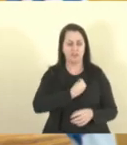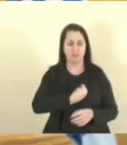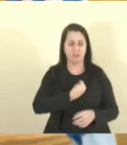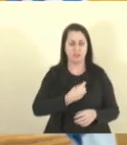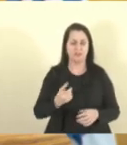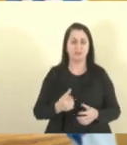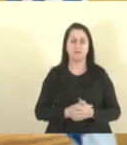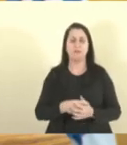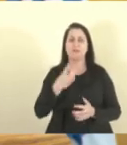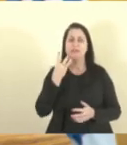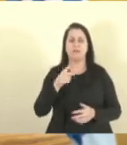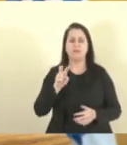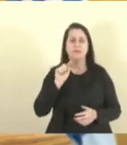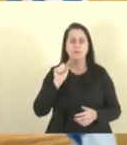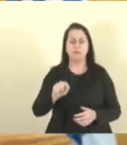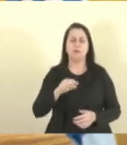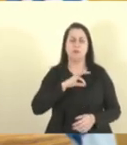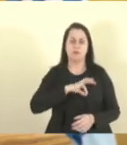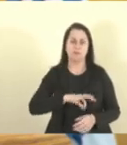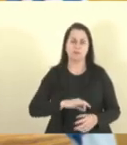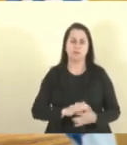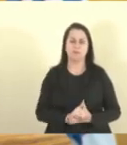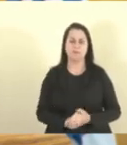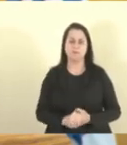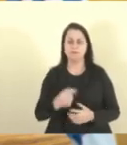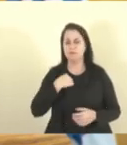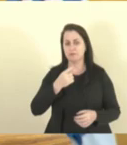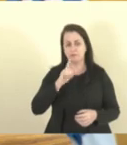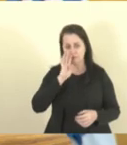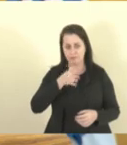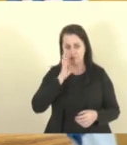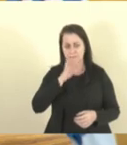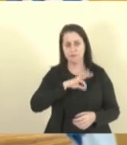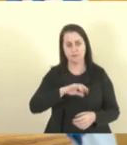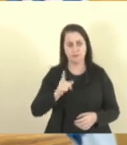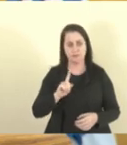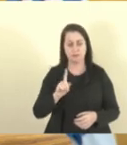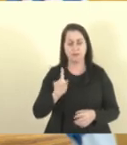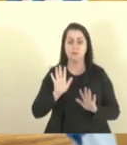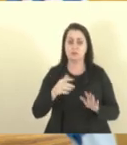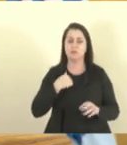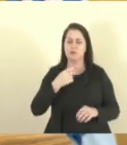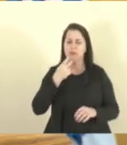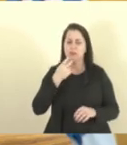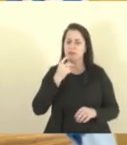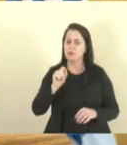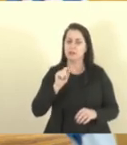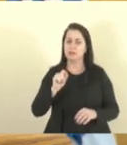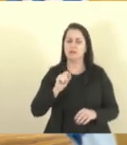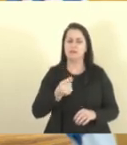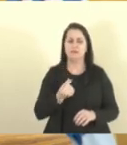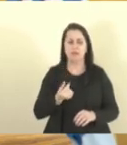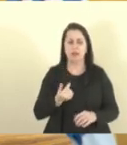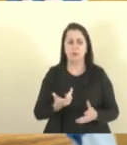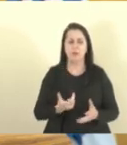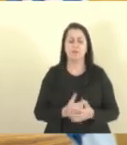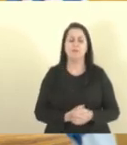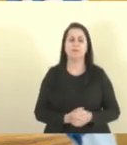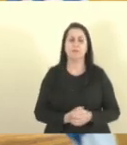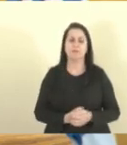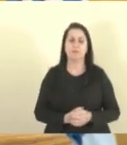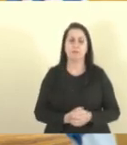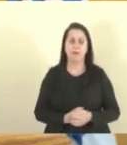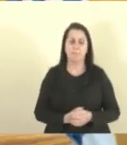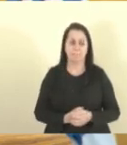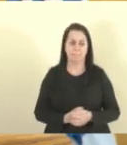35 mil reais, não estou criticando o salário não, mas estou aqui me referindo com o valor, o valor desse